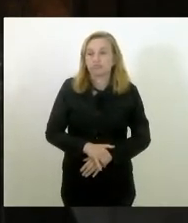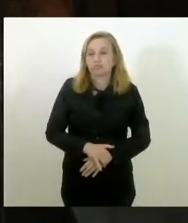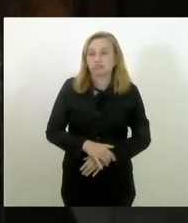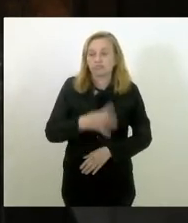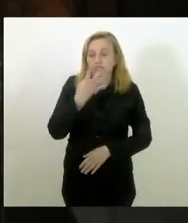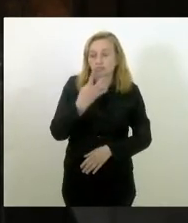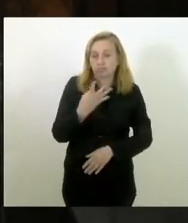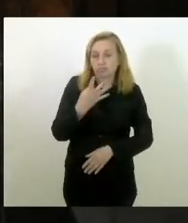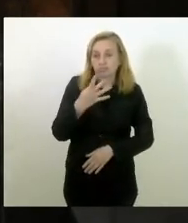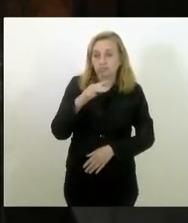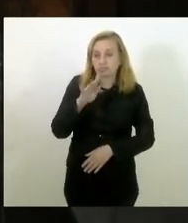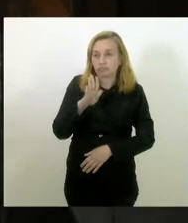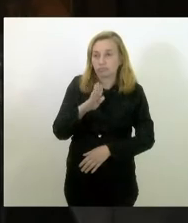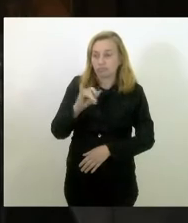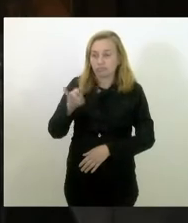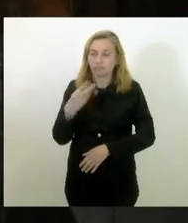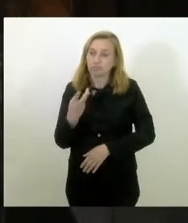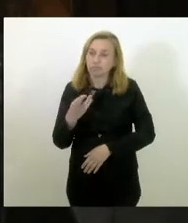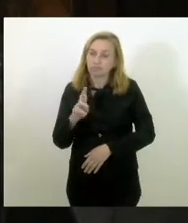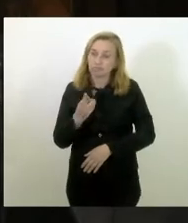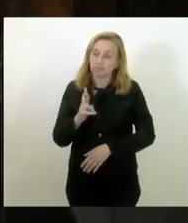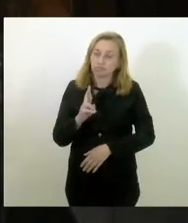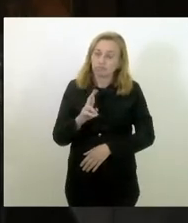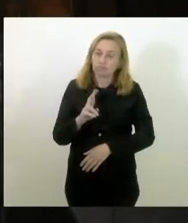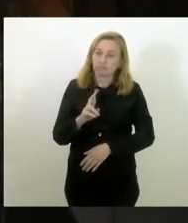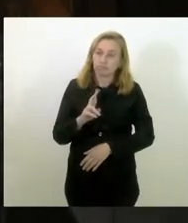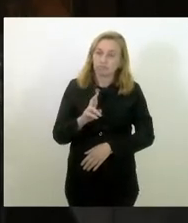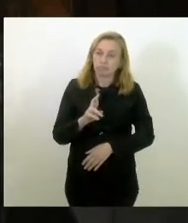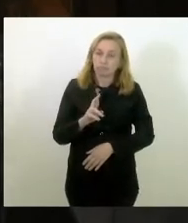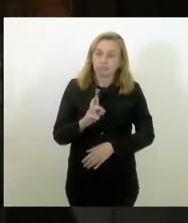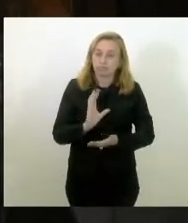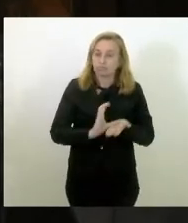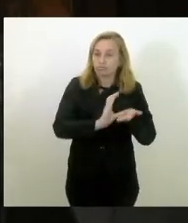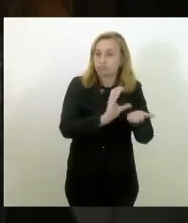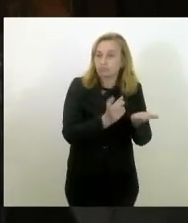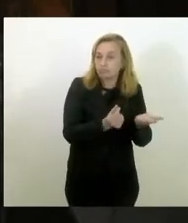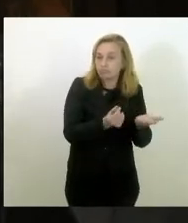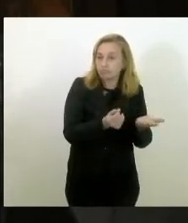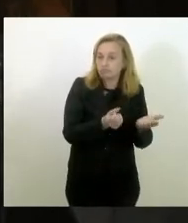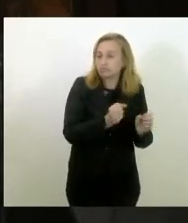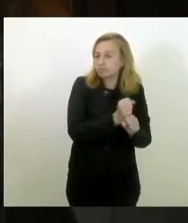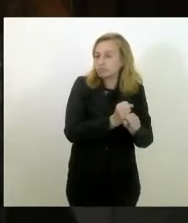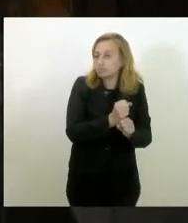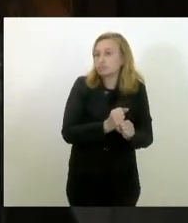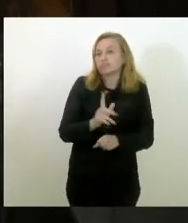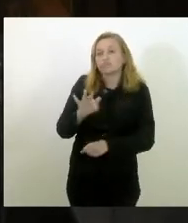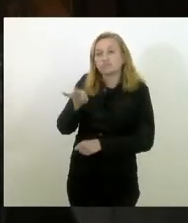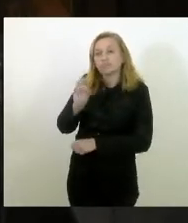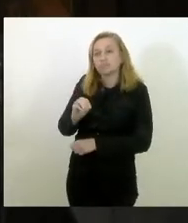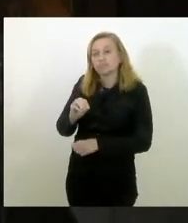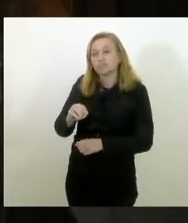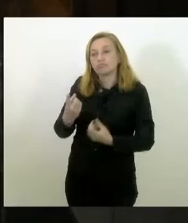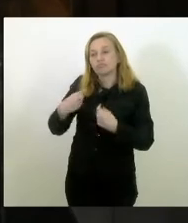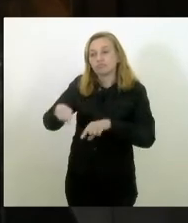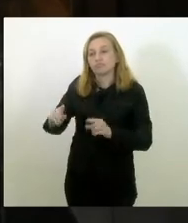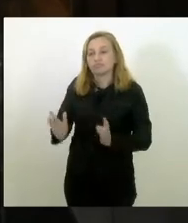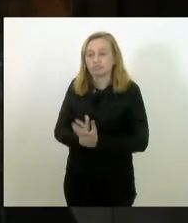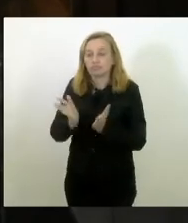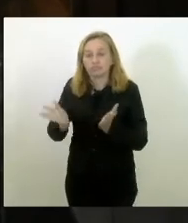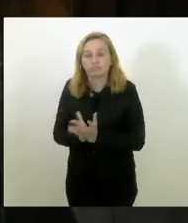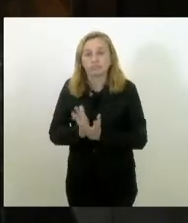4 bilhões de reais, que é os recursos estimados esse ano para o Fundo Estadual de Comprate à Pobreza,